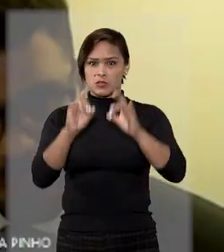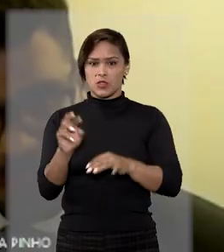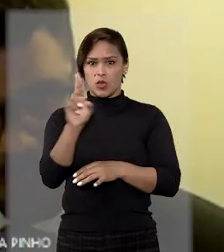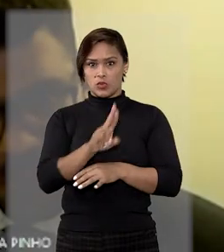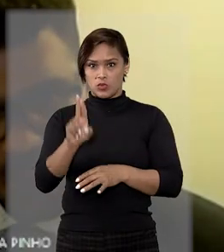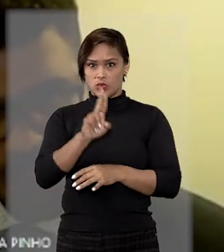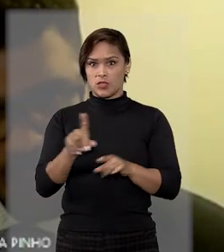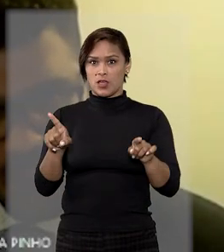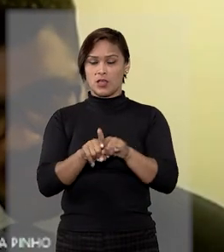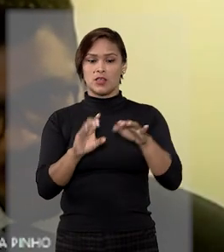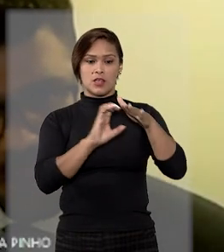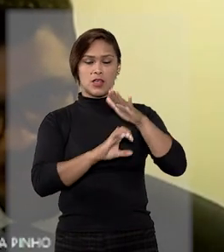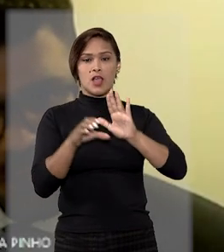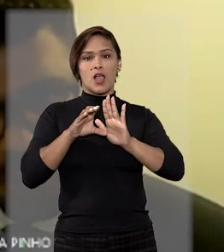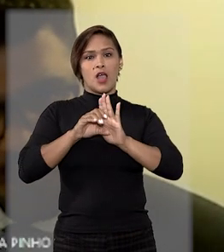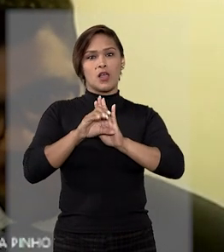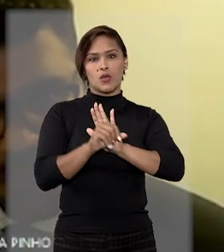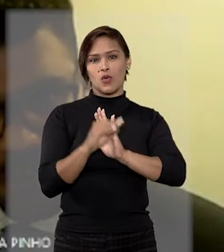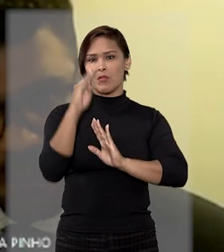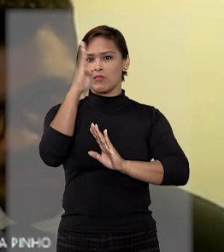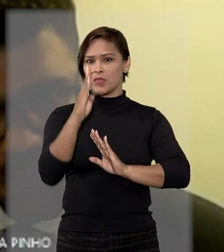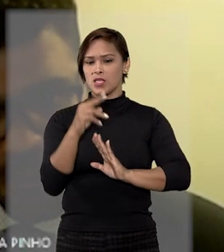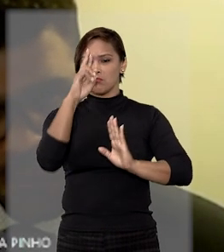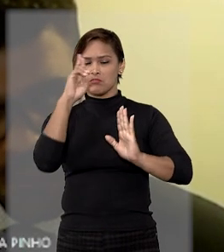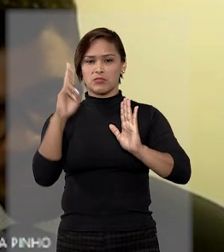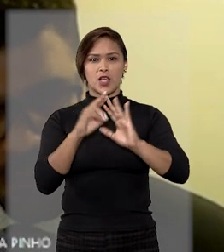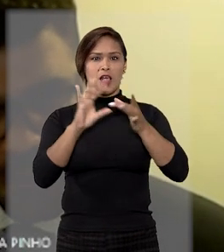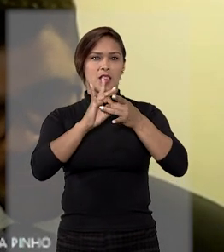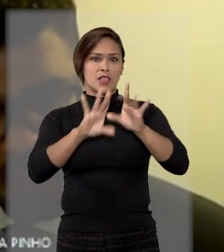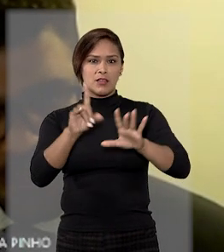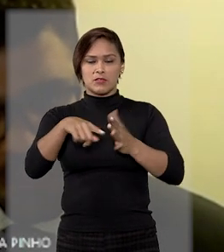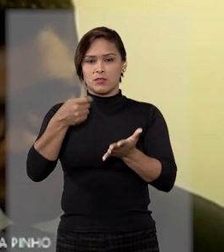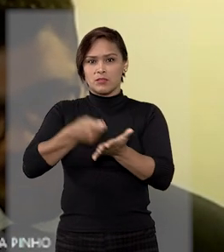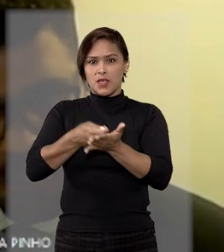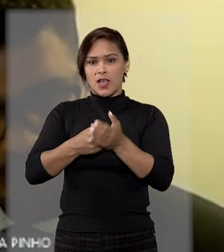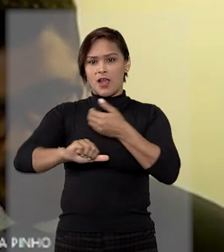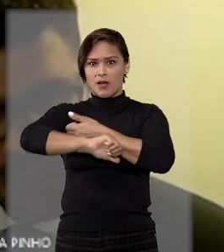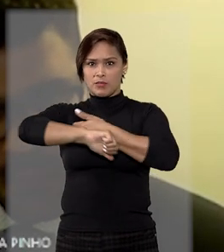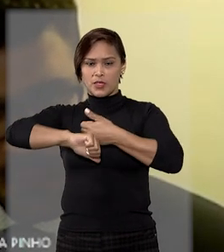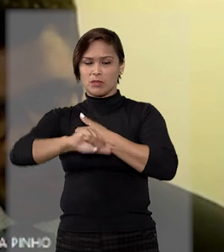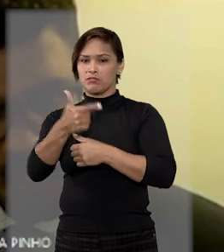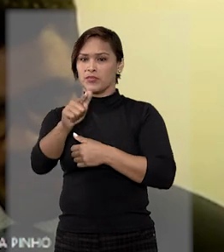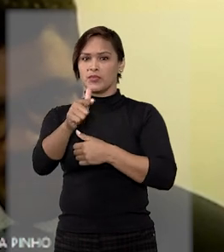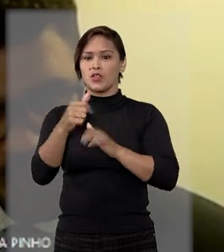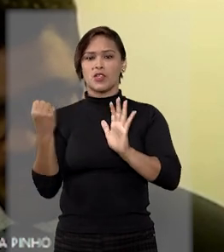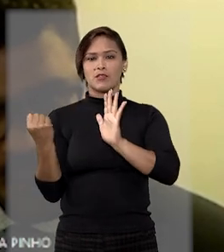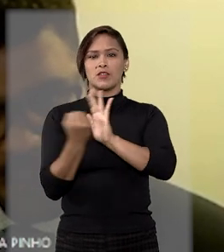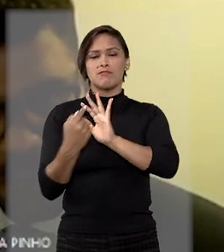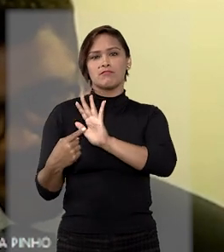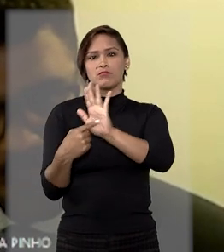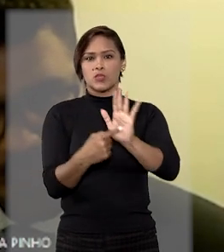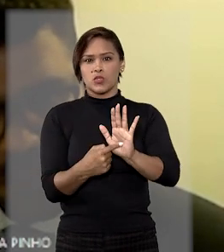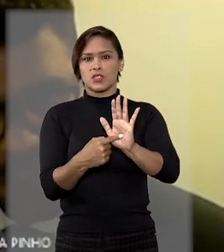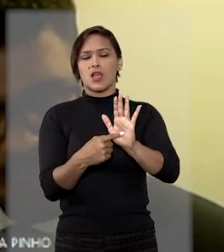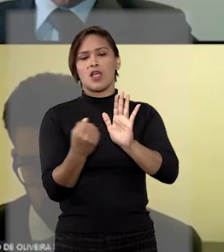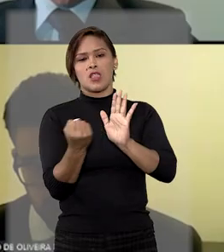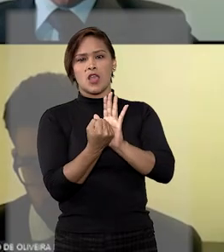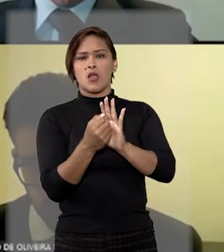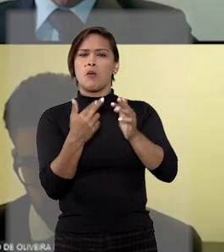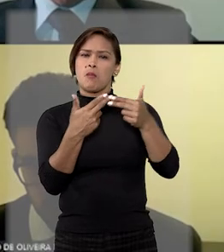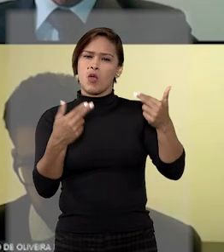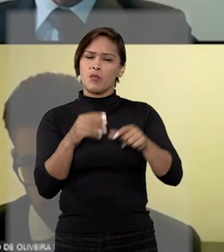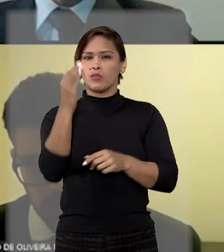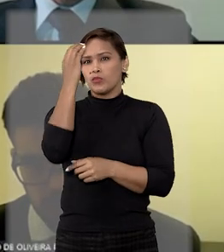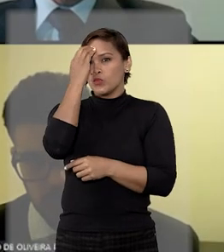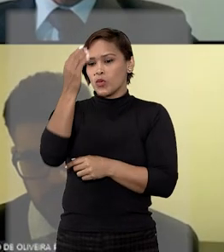usuário e isentou então a Google de responsabilidade pelos danos materiais por não ter ficado demonstrado o nexo